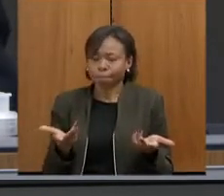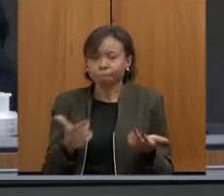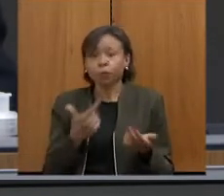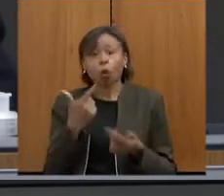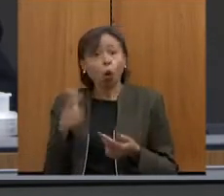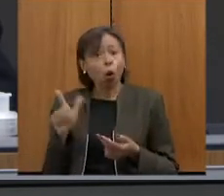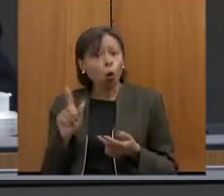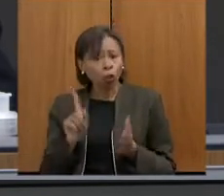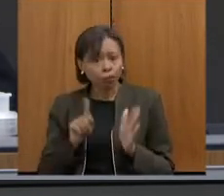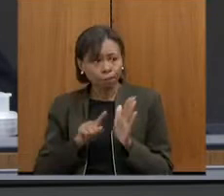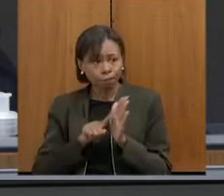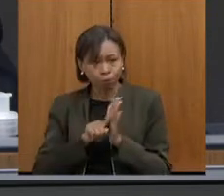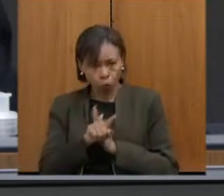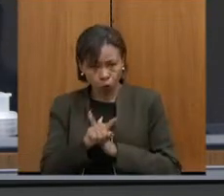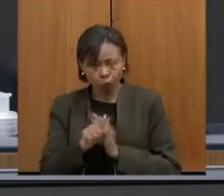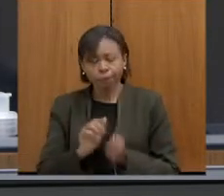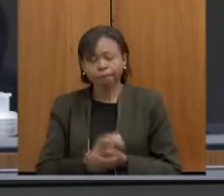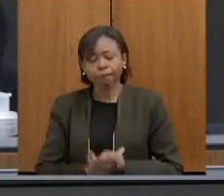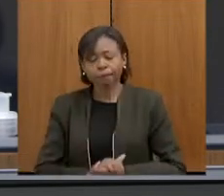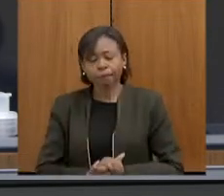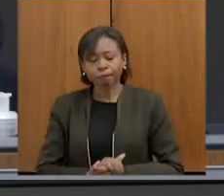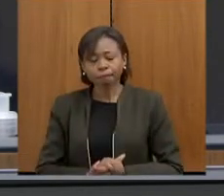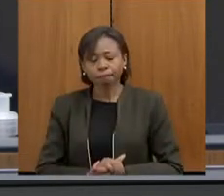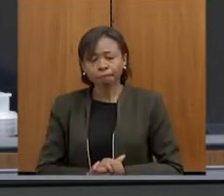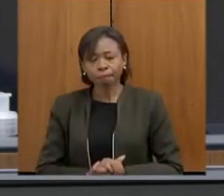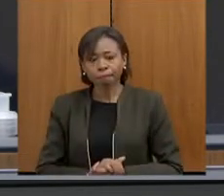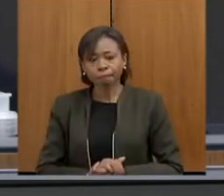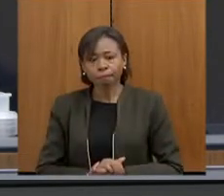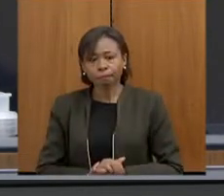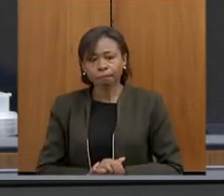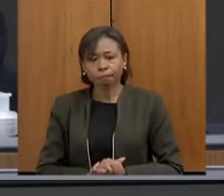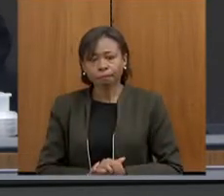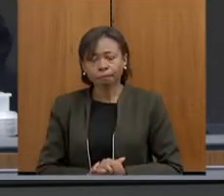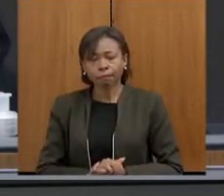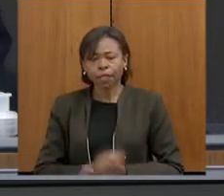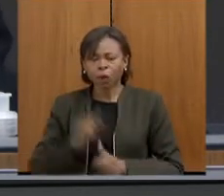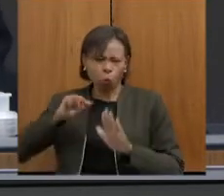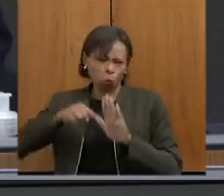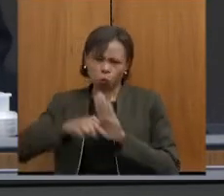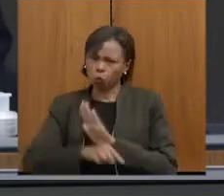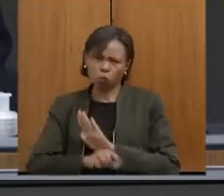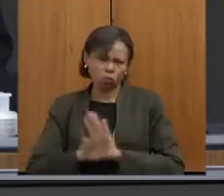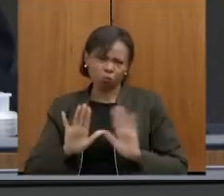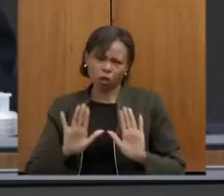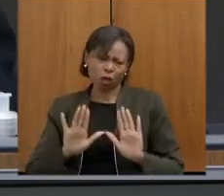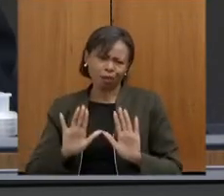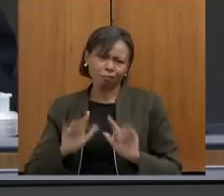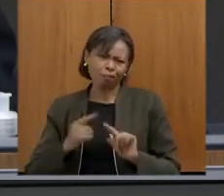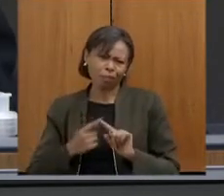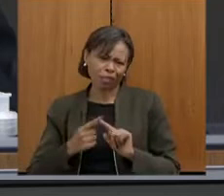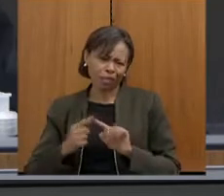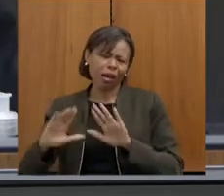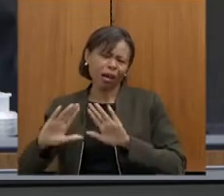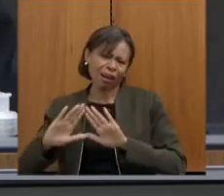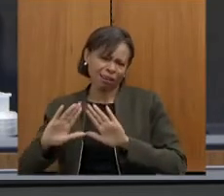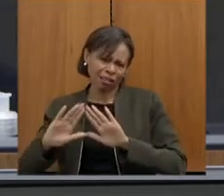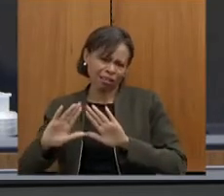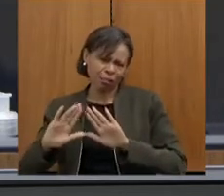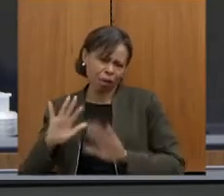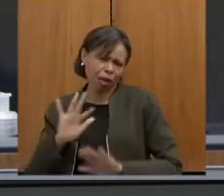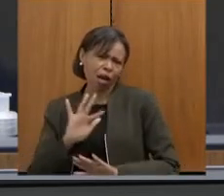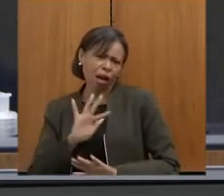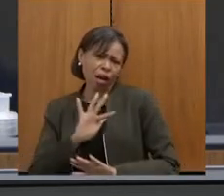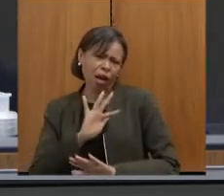e eu não vou aprofundar pela natureza aqui do Assembleia, mas só para revelar